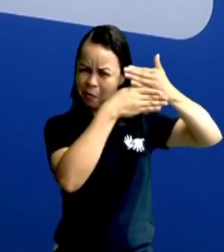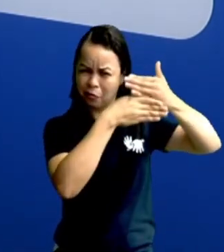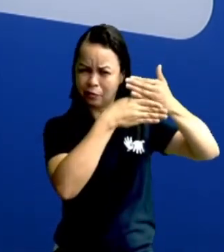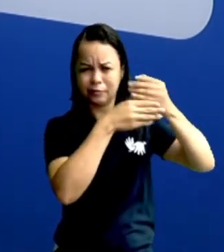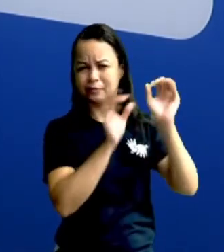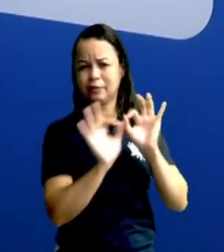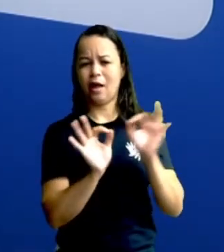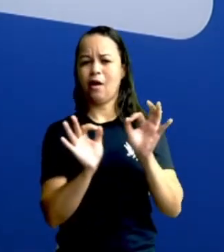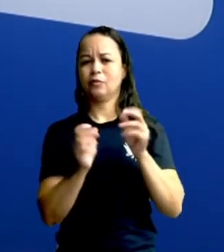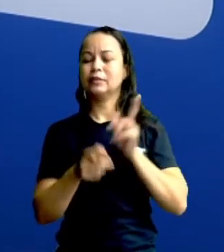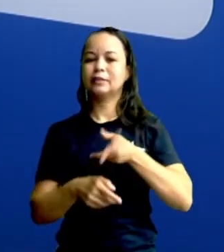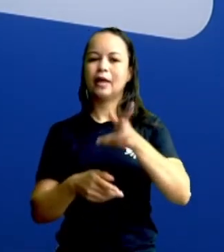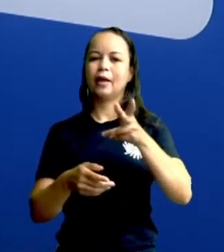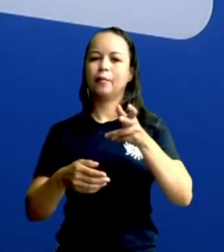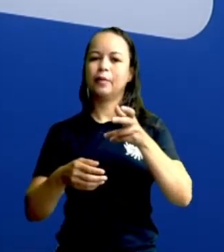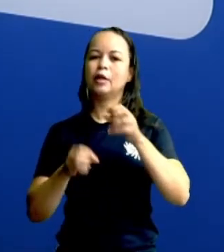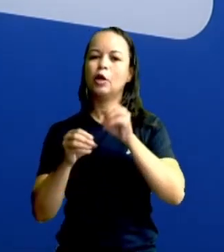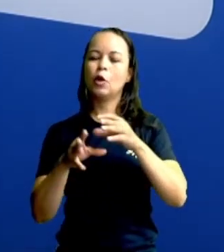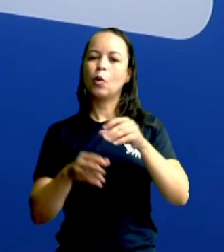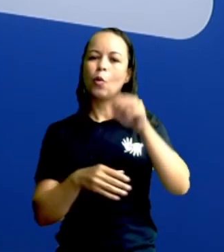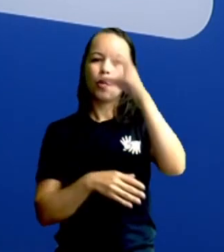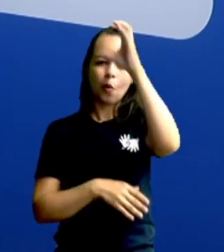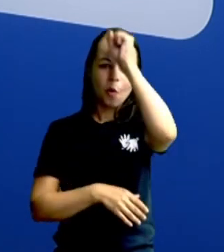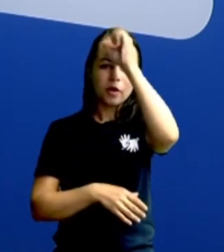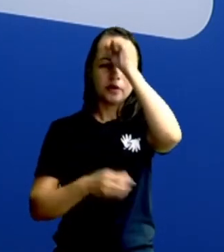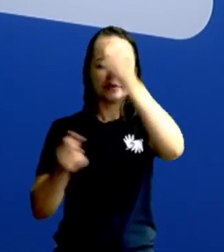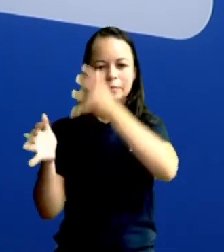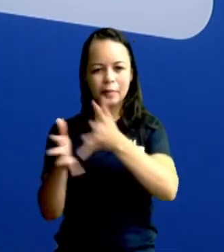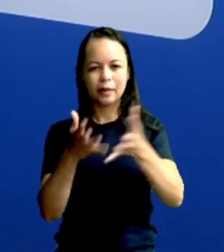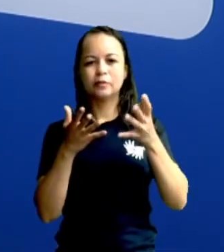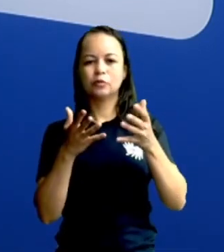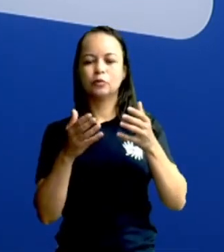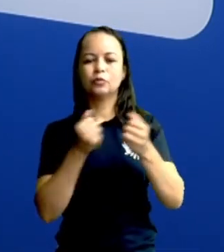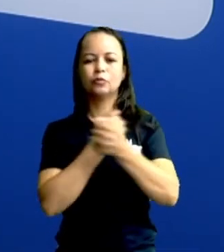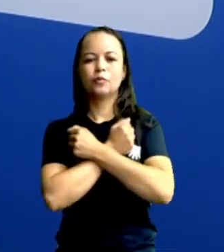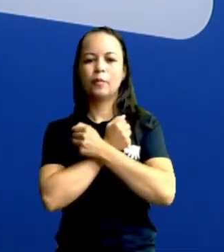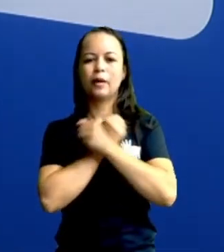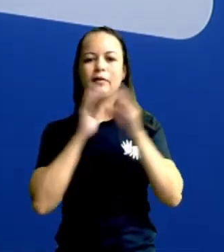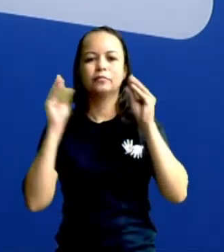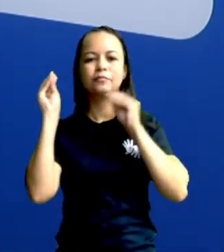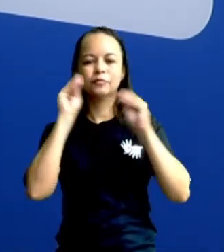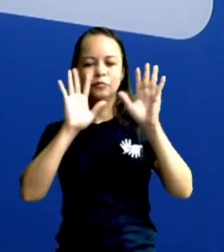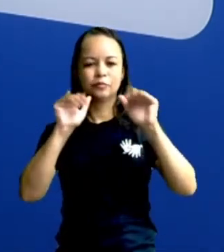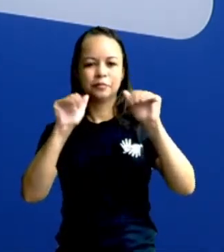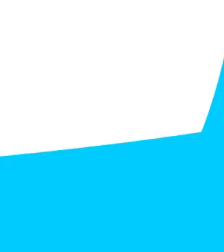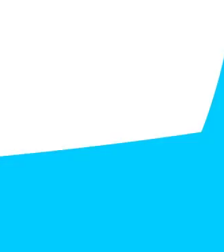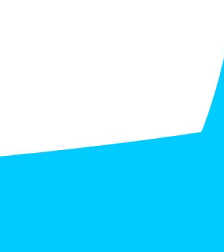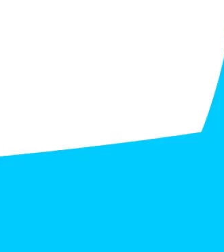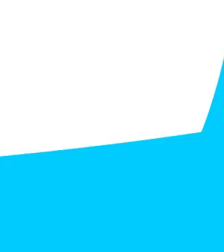mas sim para construir o quê? Pontes. Um cheirão, fiquem com Deus e bons estudos.